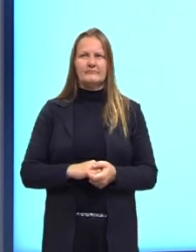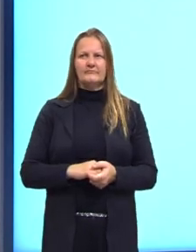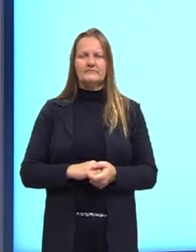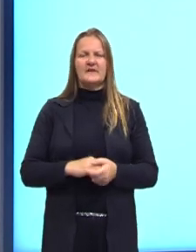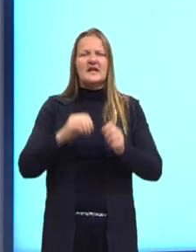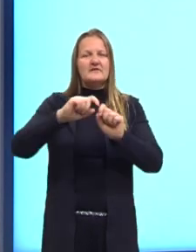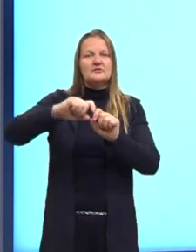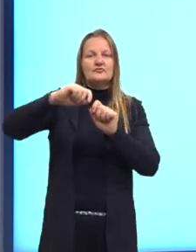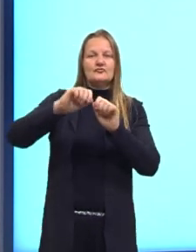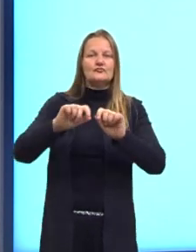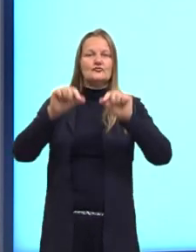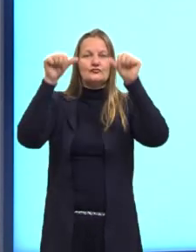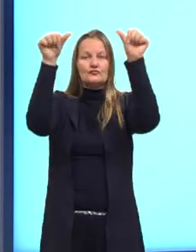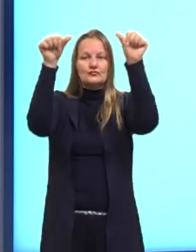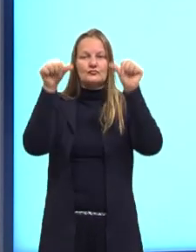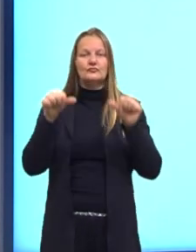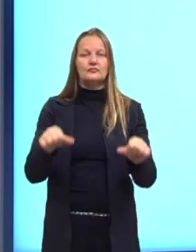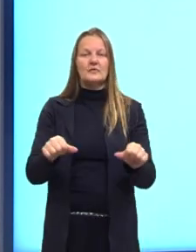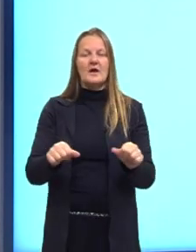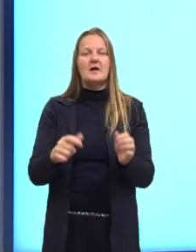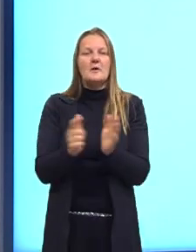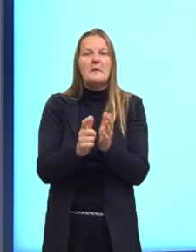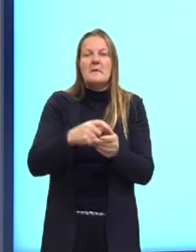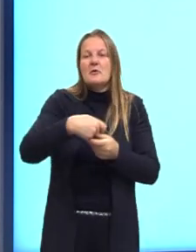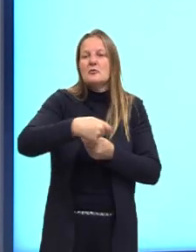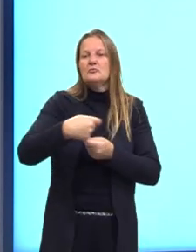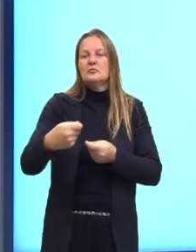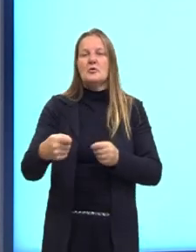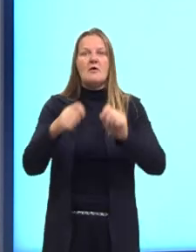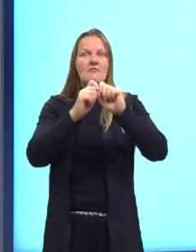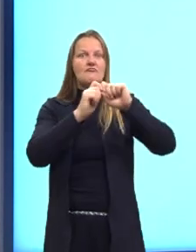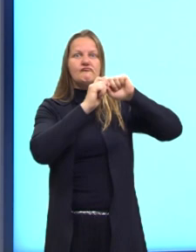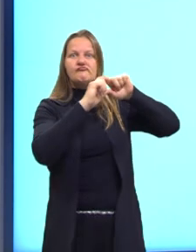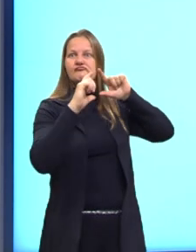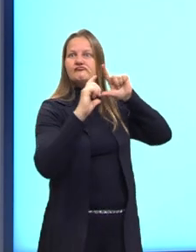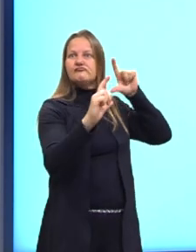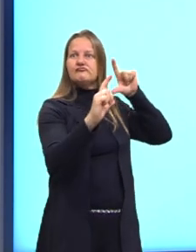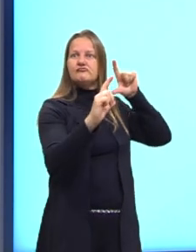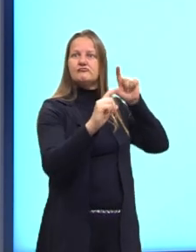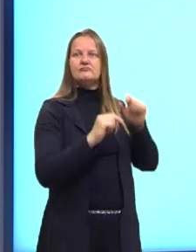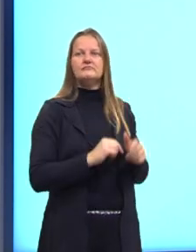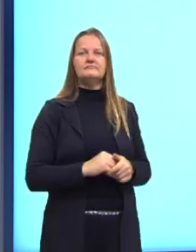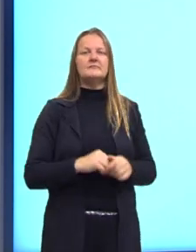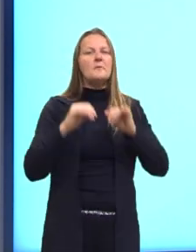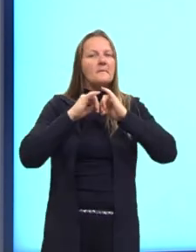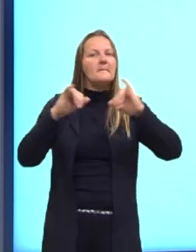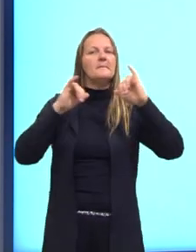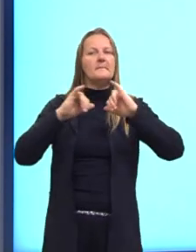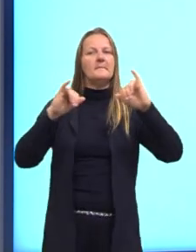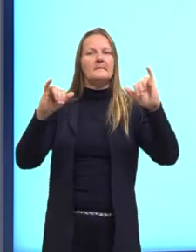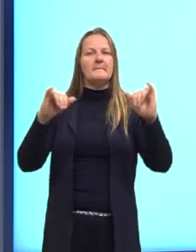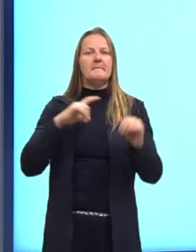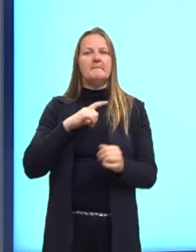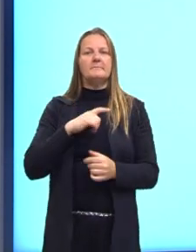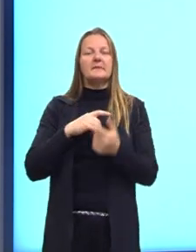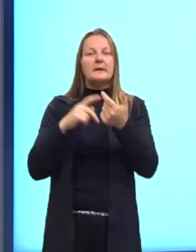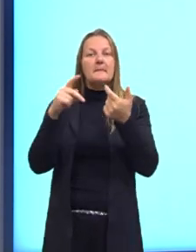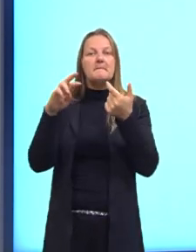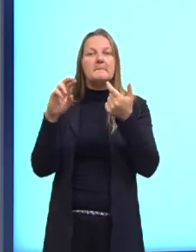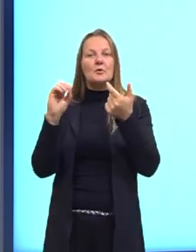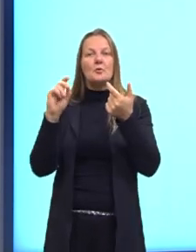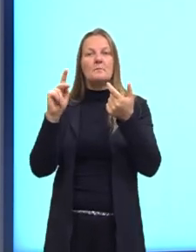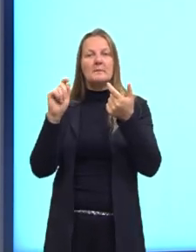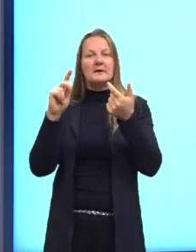cartaz, ou um folheto, né? Ou até um outdoor onde tenha sido veiculada uma propaganda. E a palavra propaganda